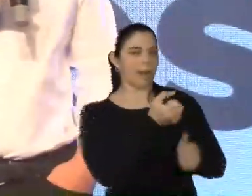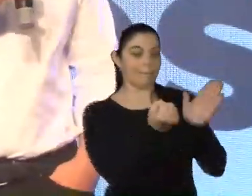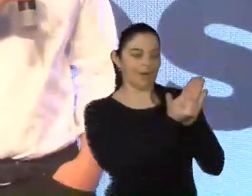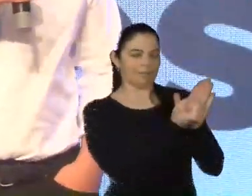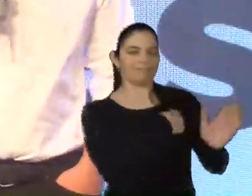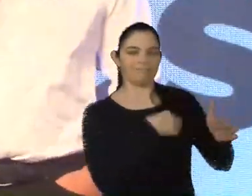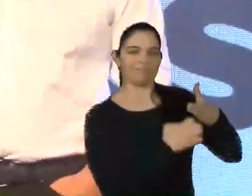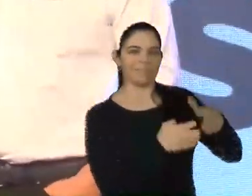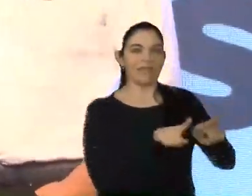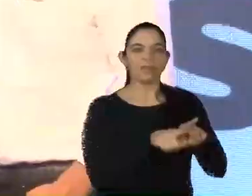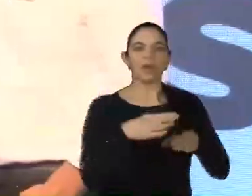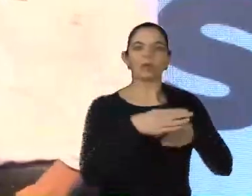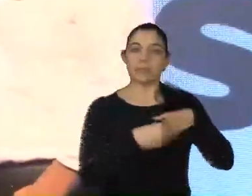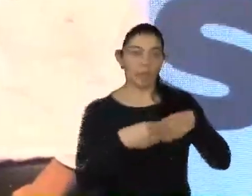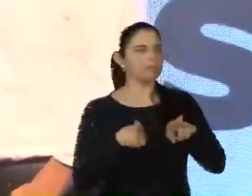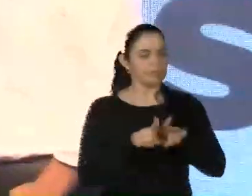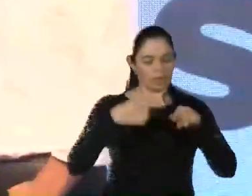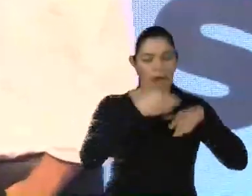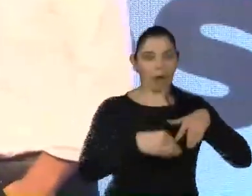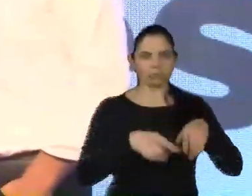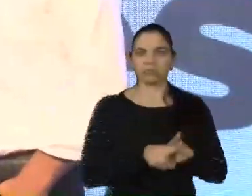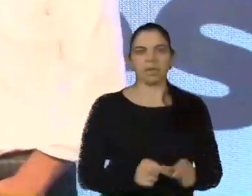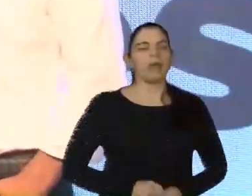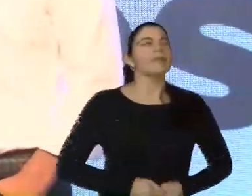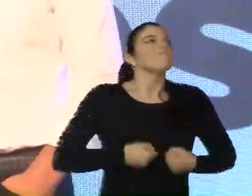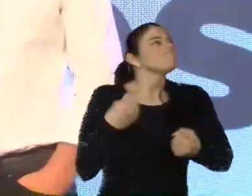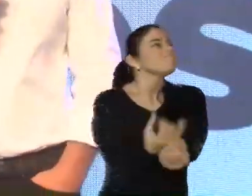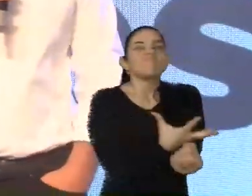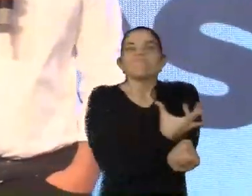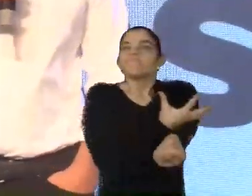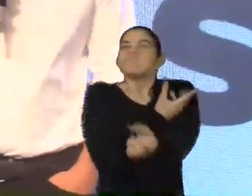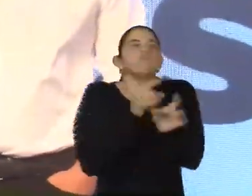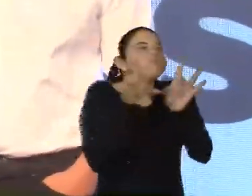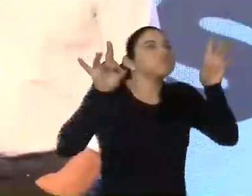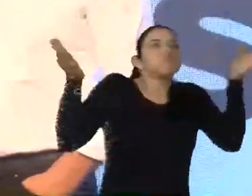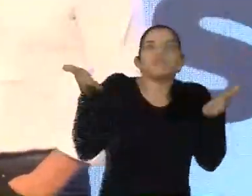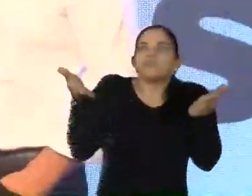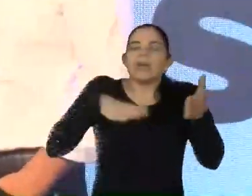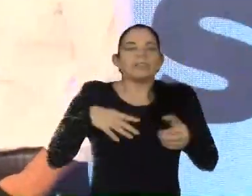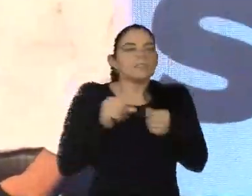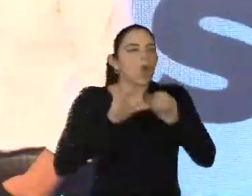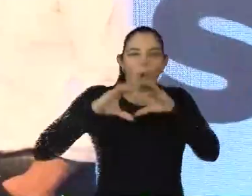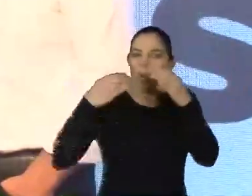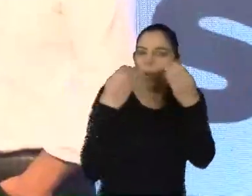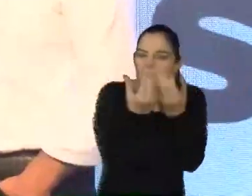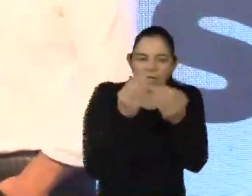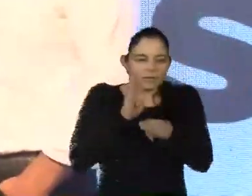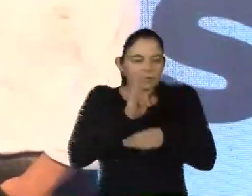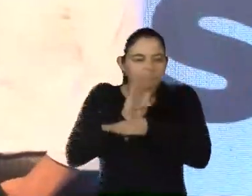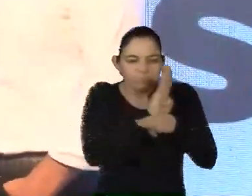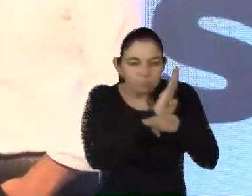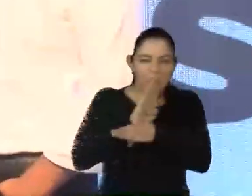sapato marrom. Para nós, a Espaço Laser é uma emoção incrível estar junto com vocês nessa jornada, nesse Congresso, talvez